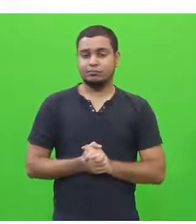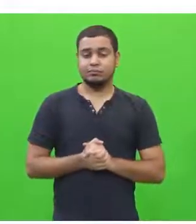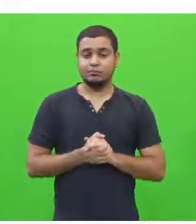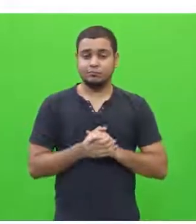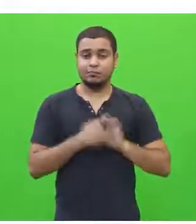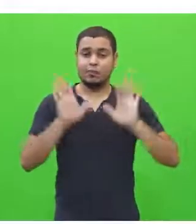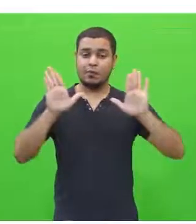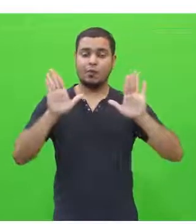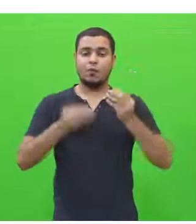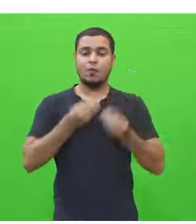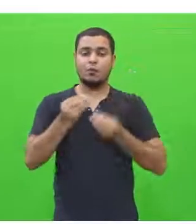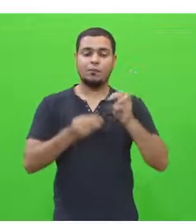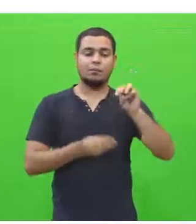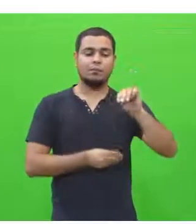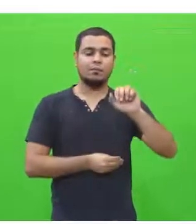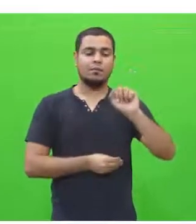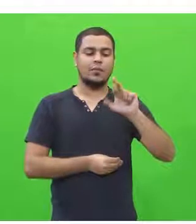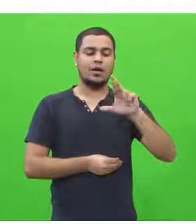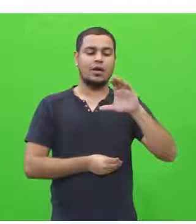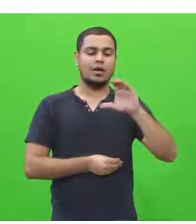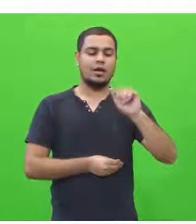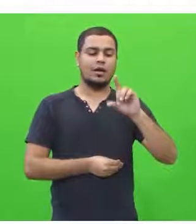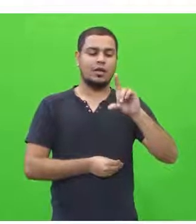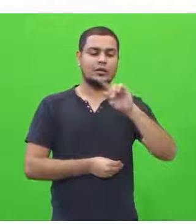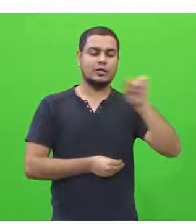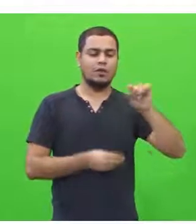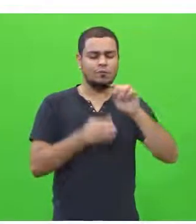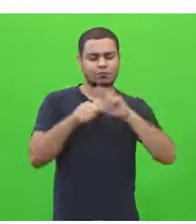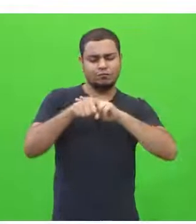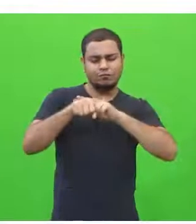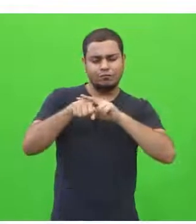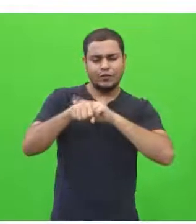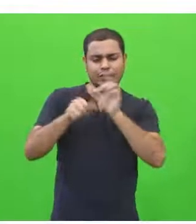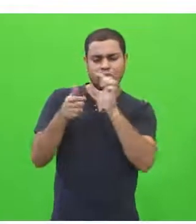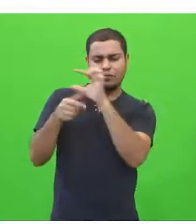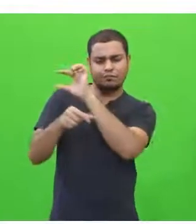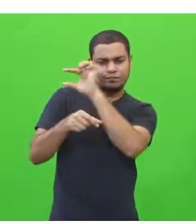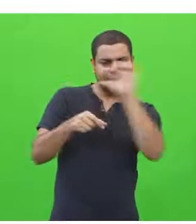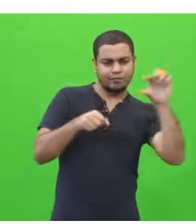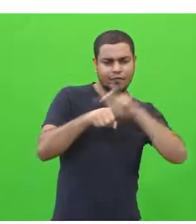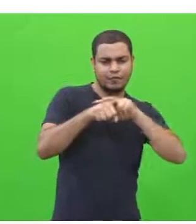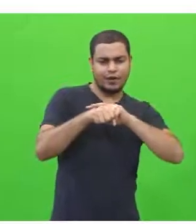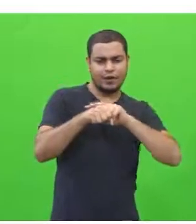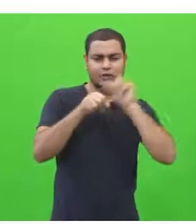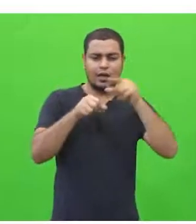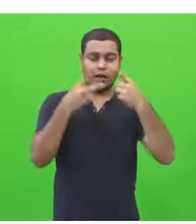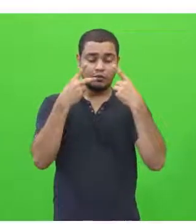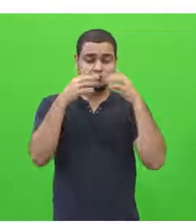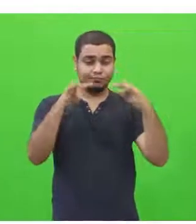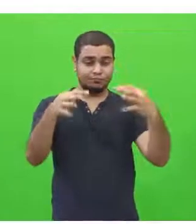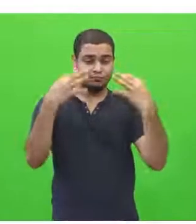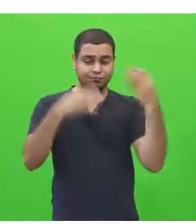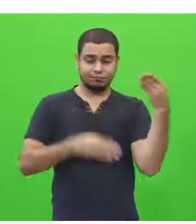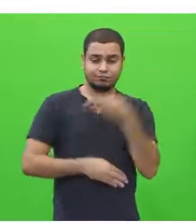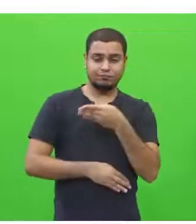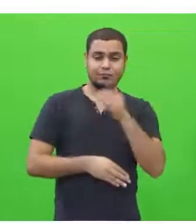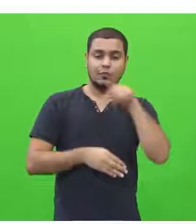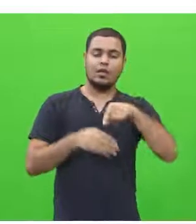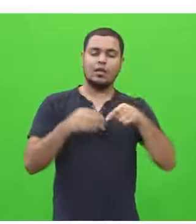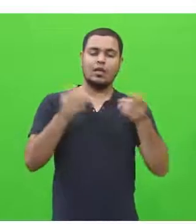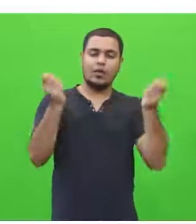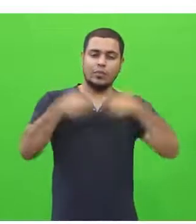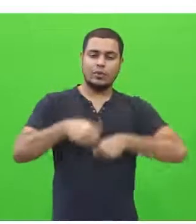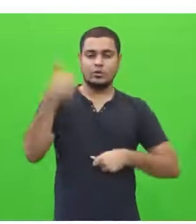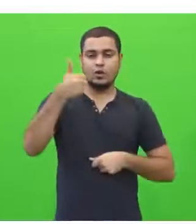relação à marcação, nós fizemos uma marcação em verde que é justamente para chamar a atenção de vocês e a competência 1 está sendo